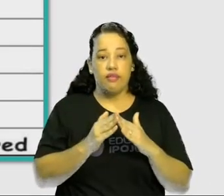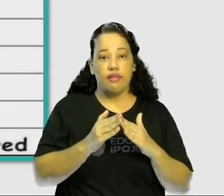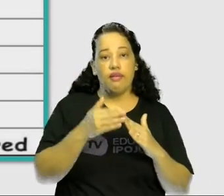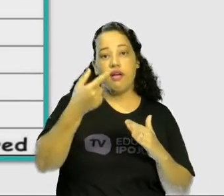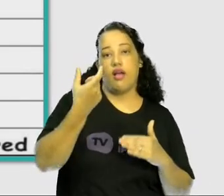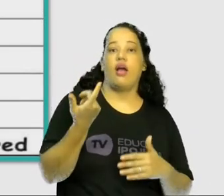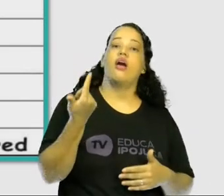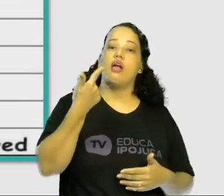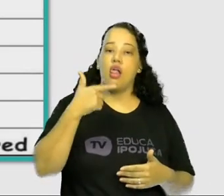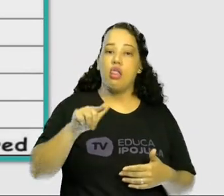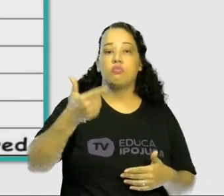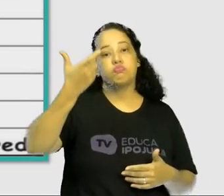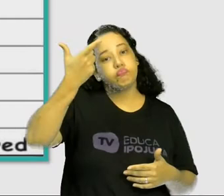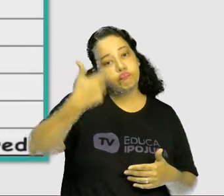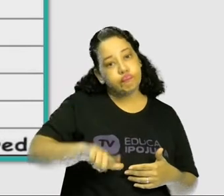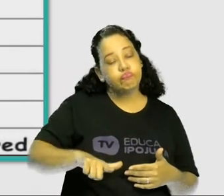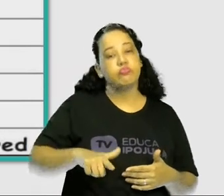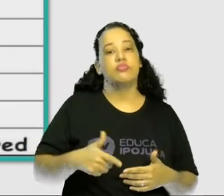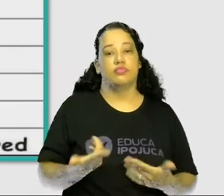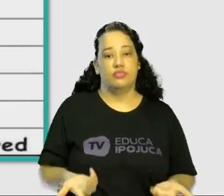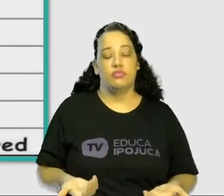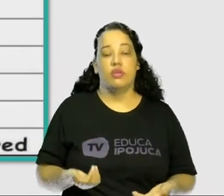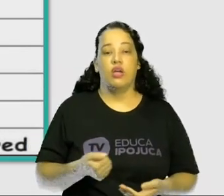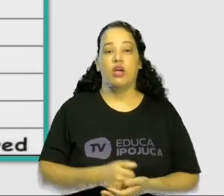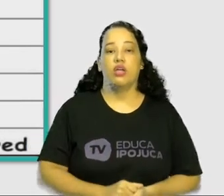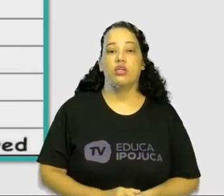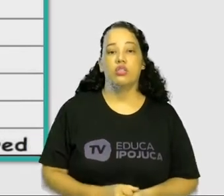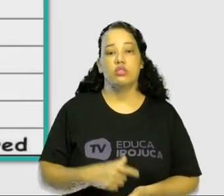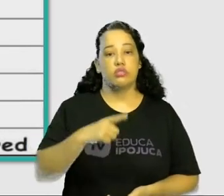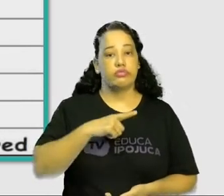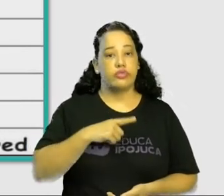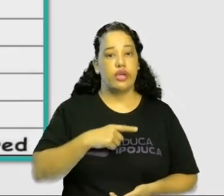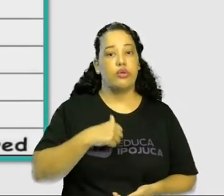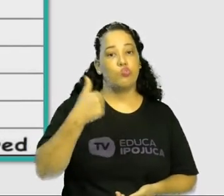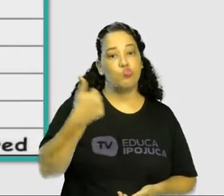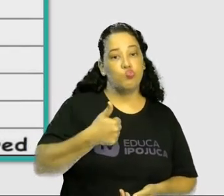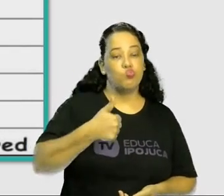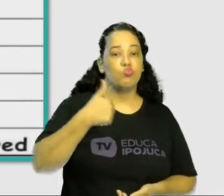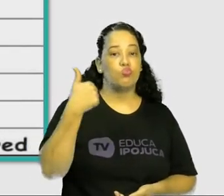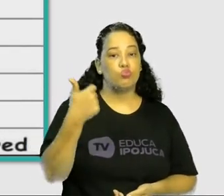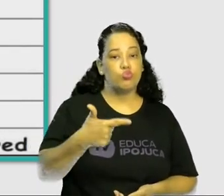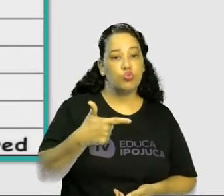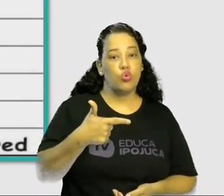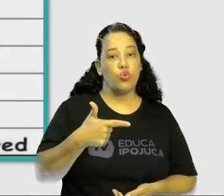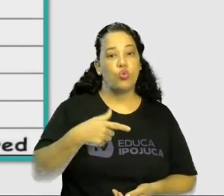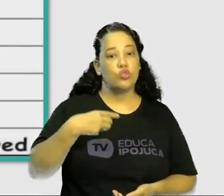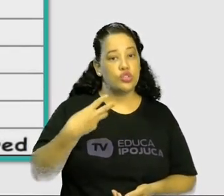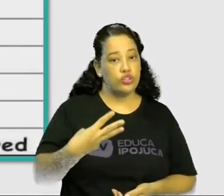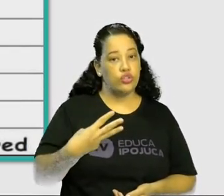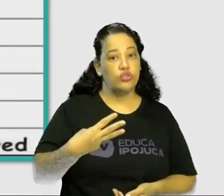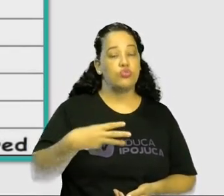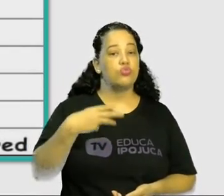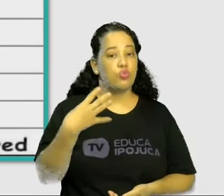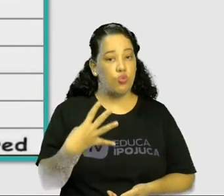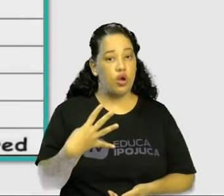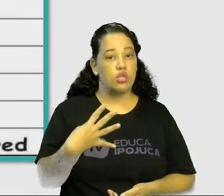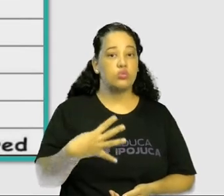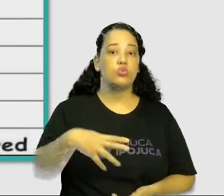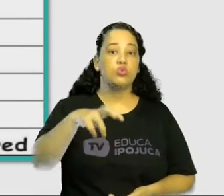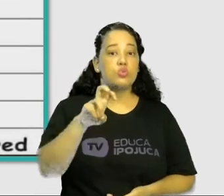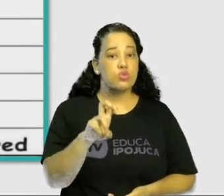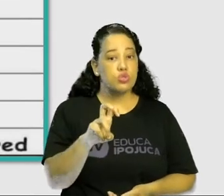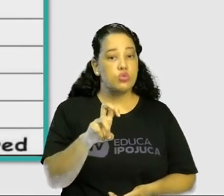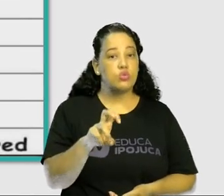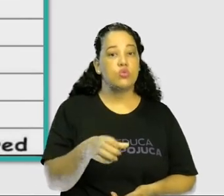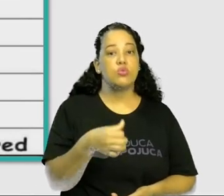aí de casa repetindo, tá bom? Então, nós temos 1, 2, 3, 4, 5,